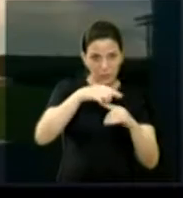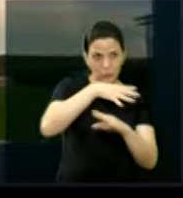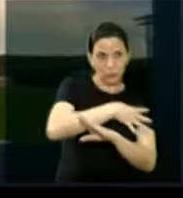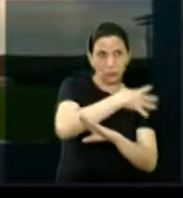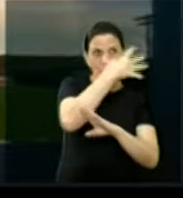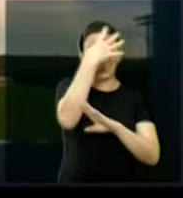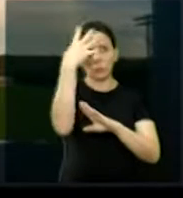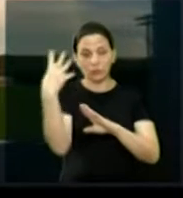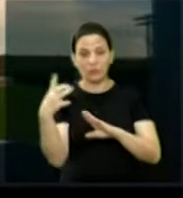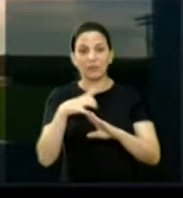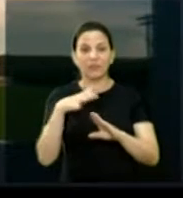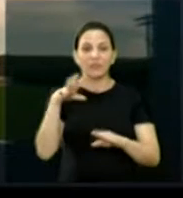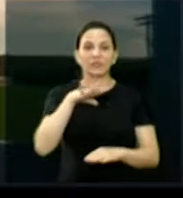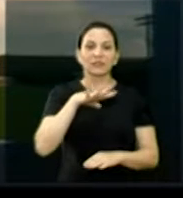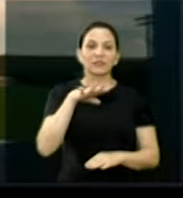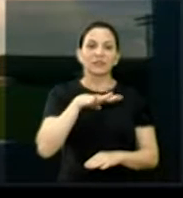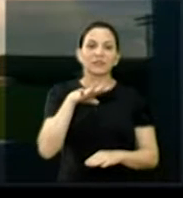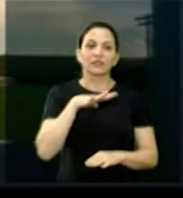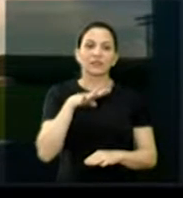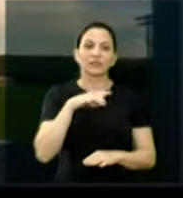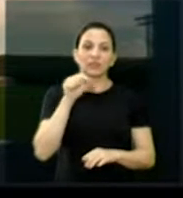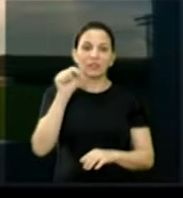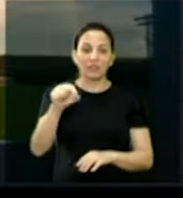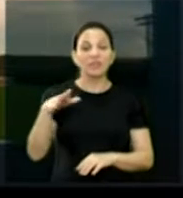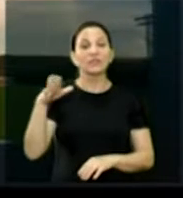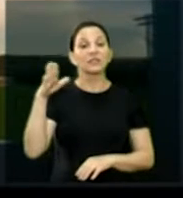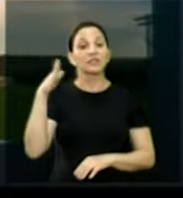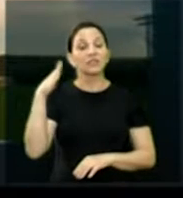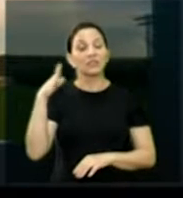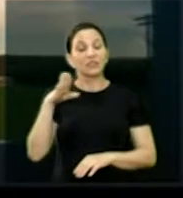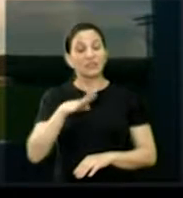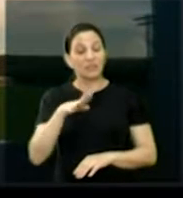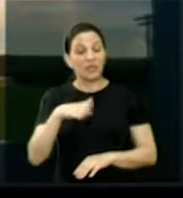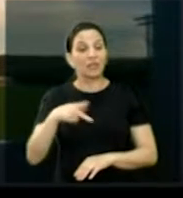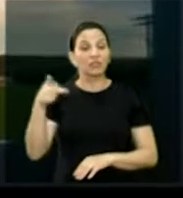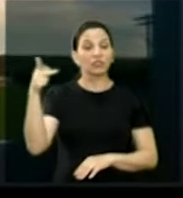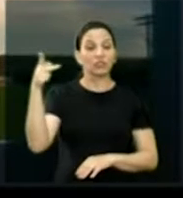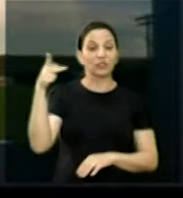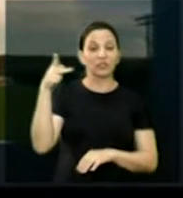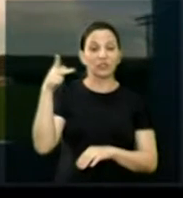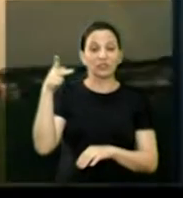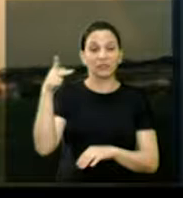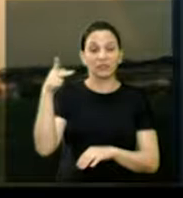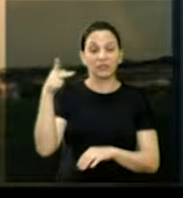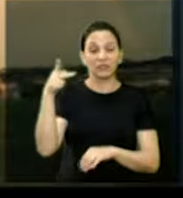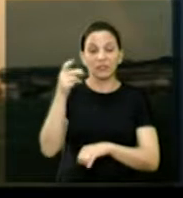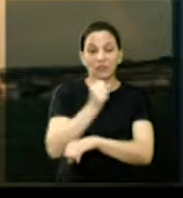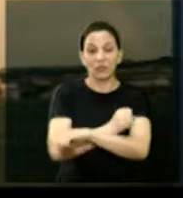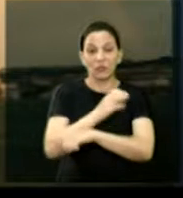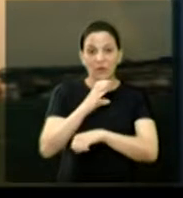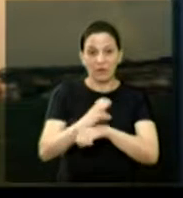aí já é em São Carlos, aí, na UFSCar de São Carlos,